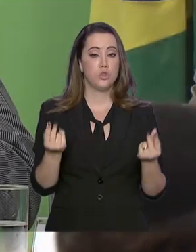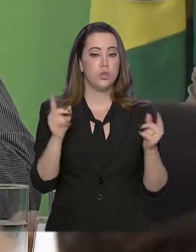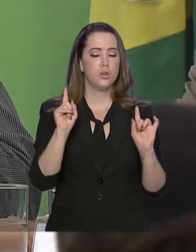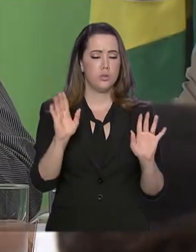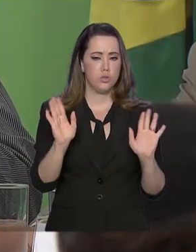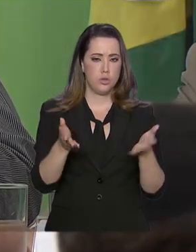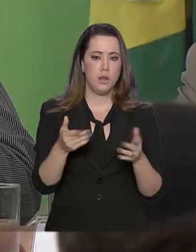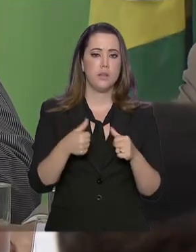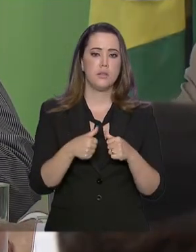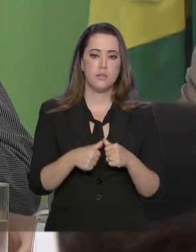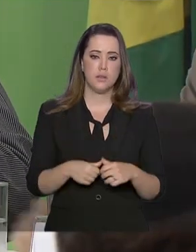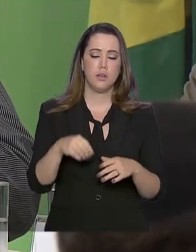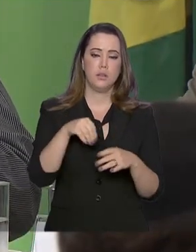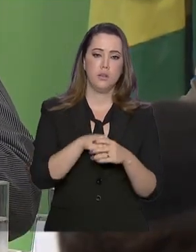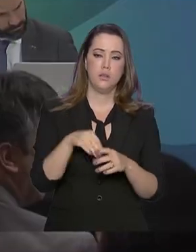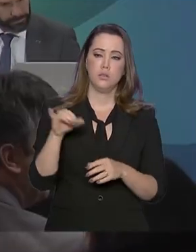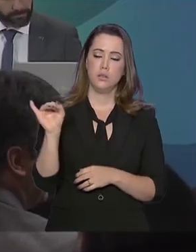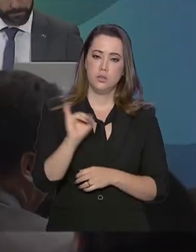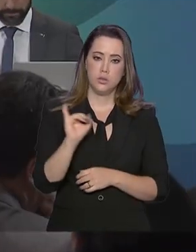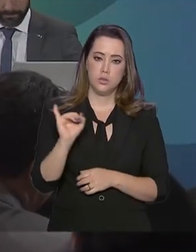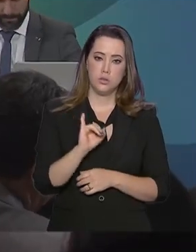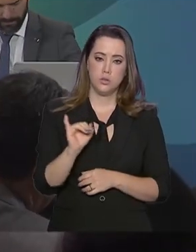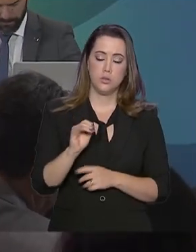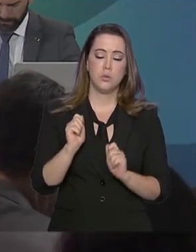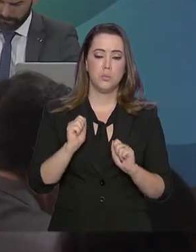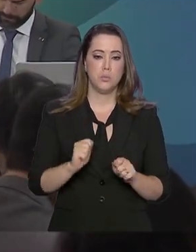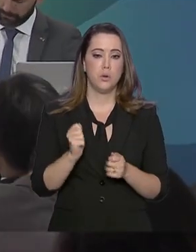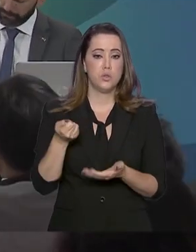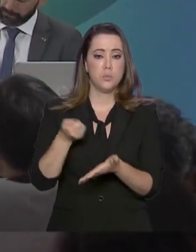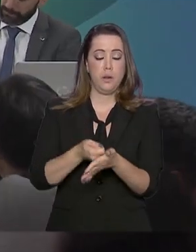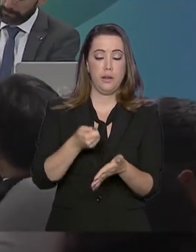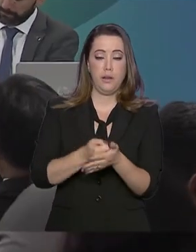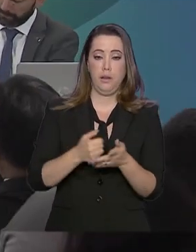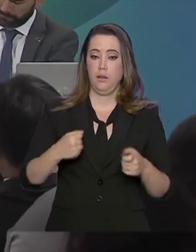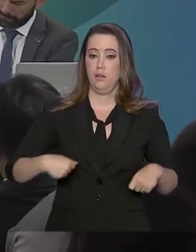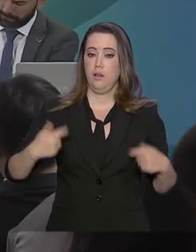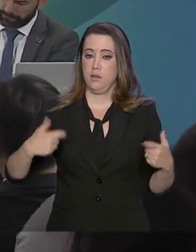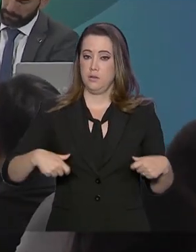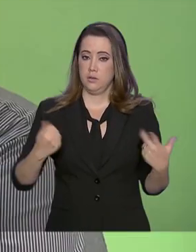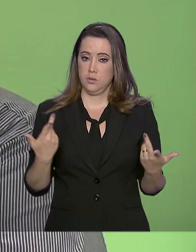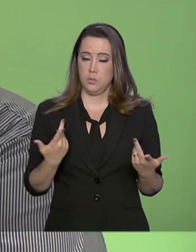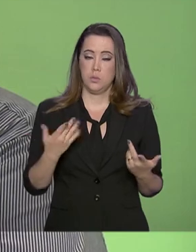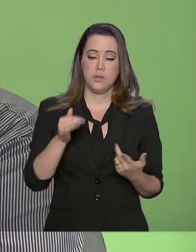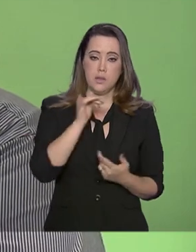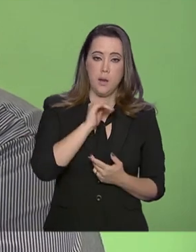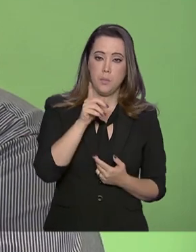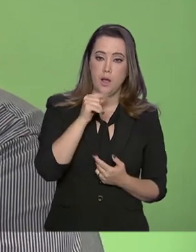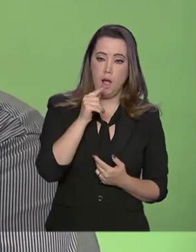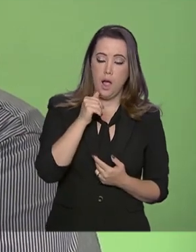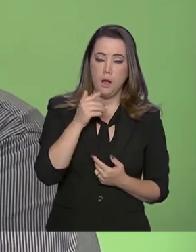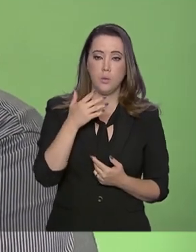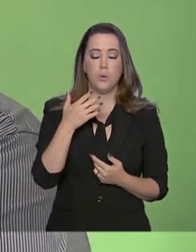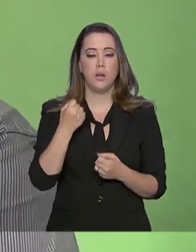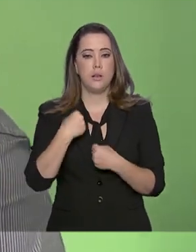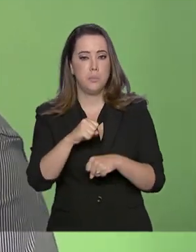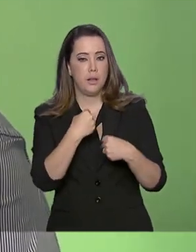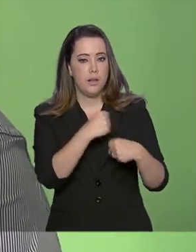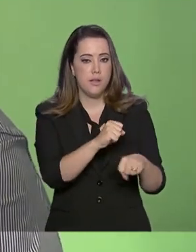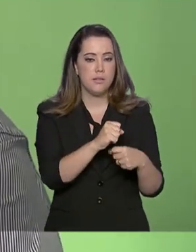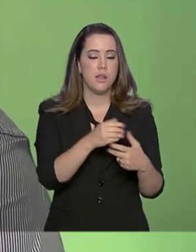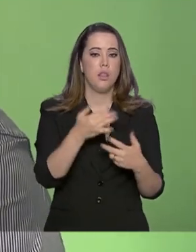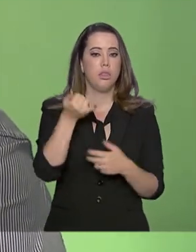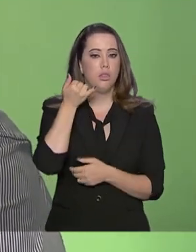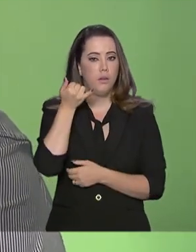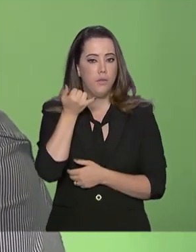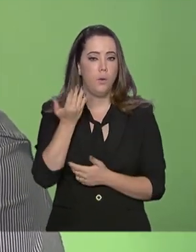já está na conta das instituições e vai servir para cobrir despesas de custeio, como água, telefone e limpeza. A